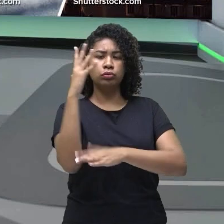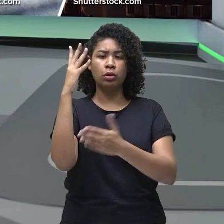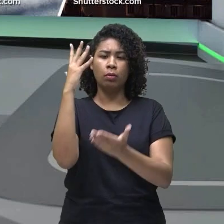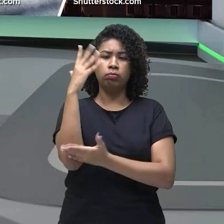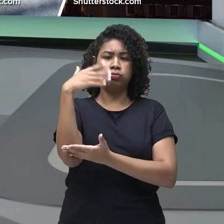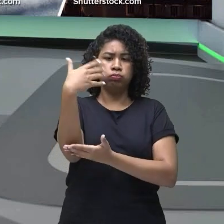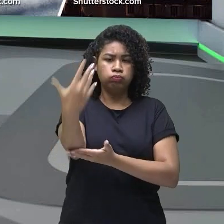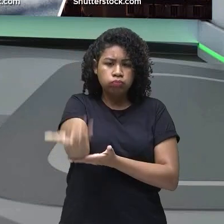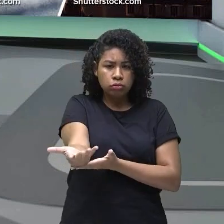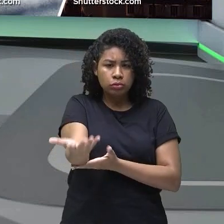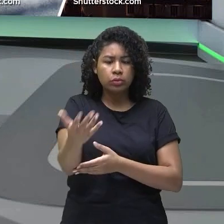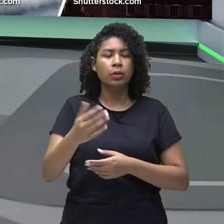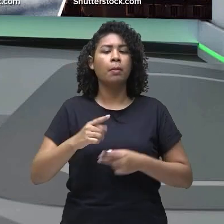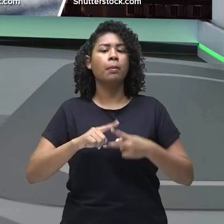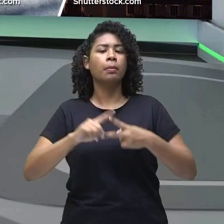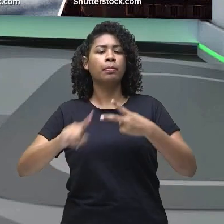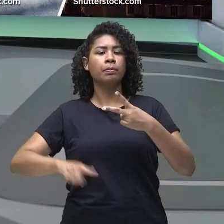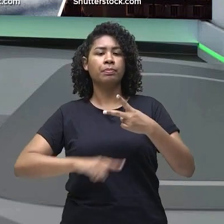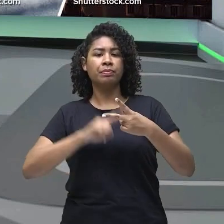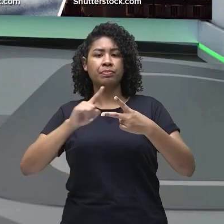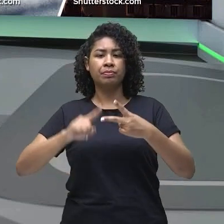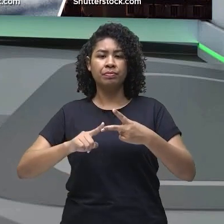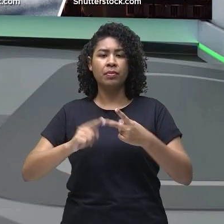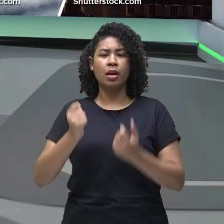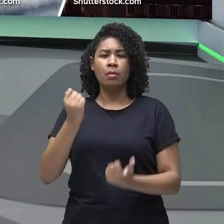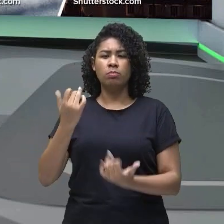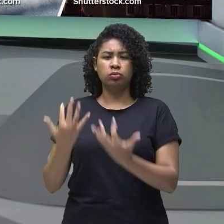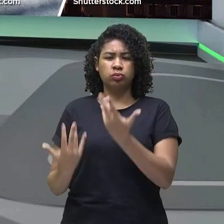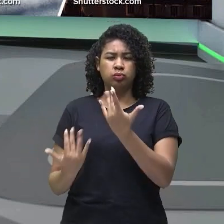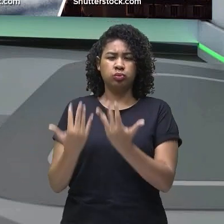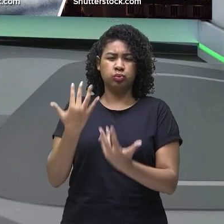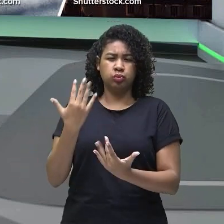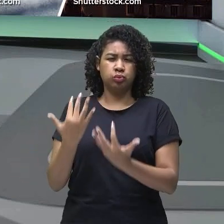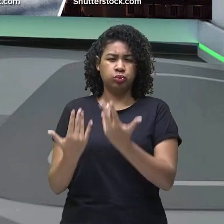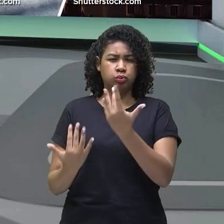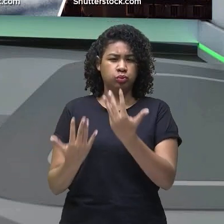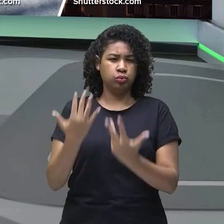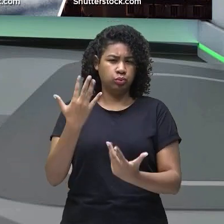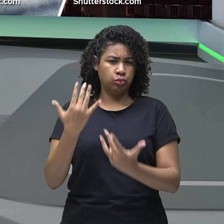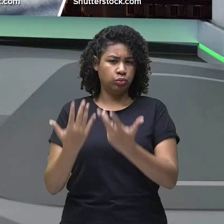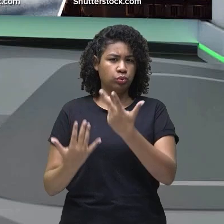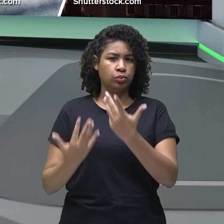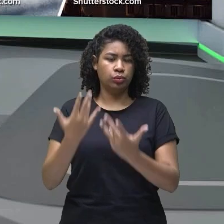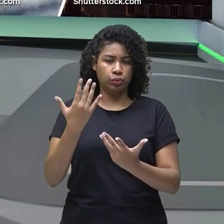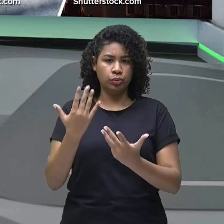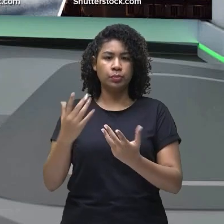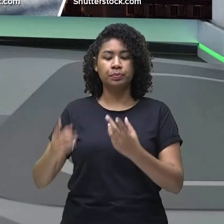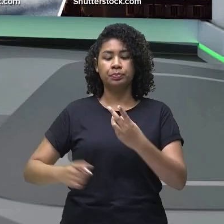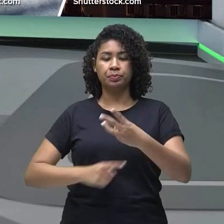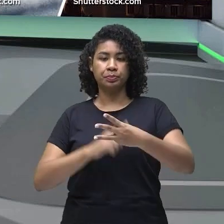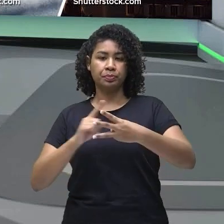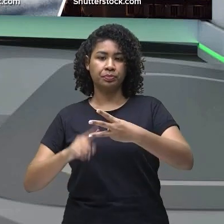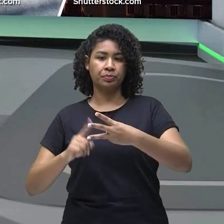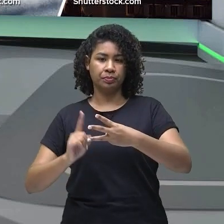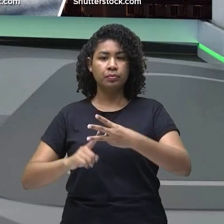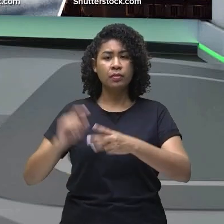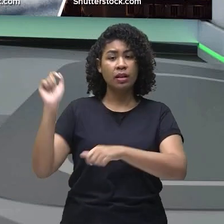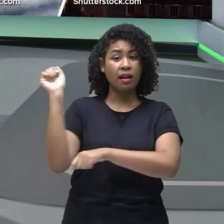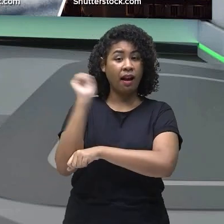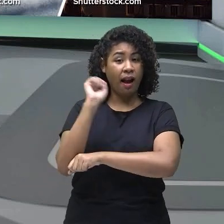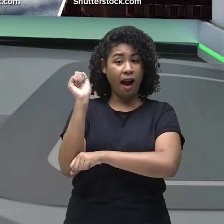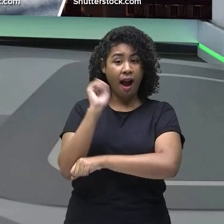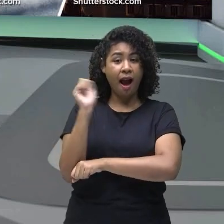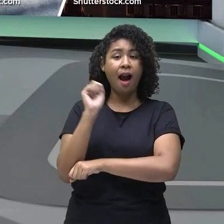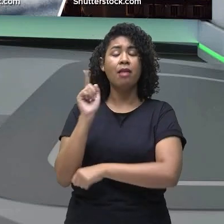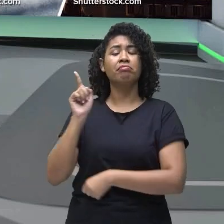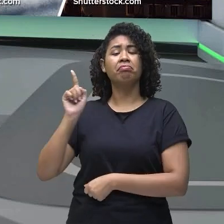queimadas, mostrando aí para vocês, olha, queima de combustíveis fósseis, mostrando aí os carros, que produzem muita